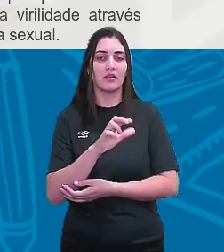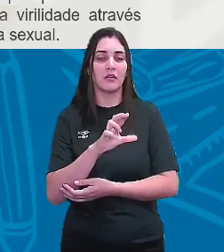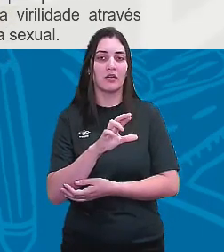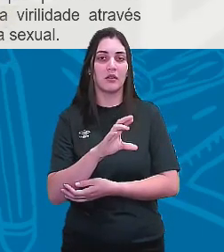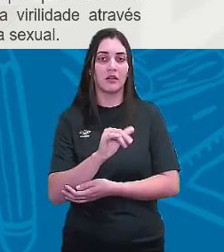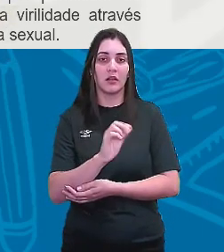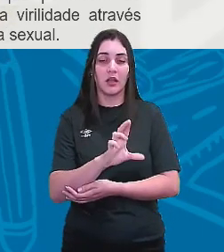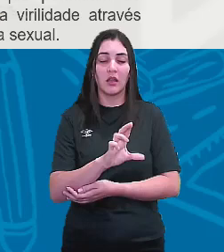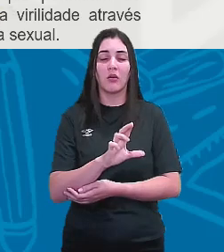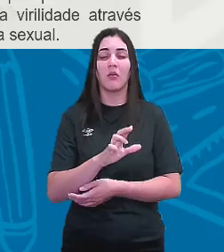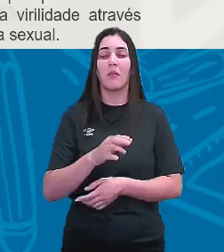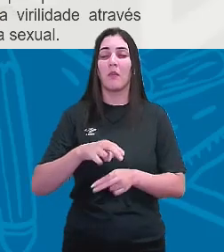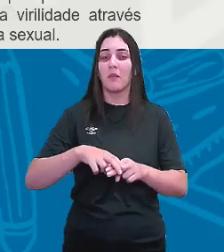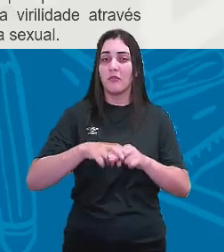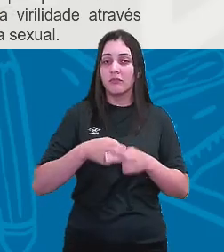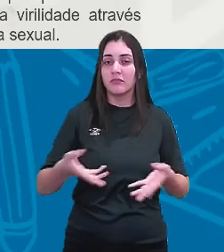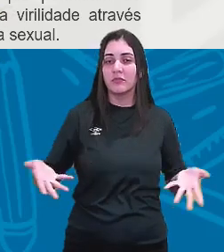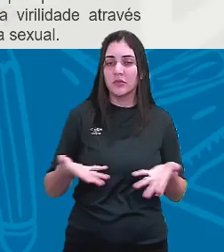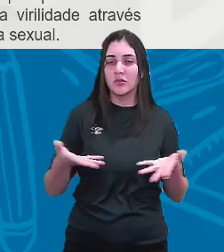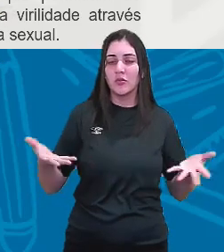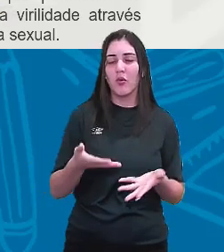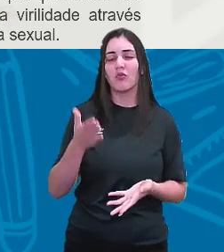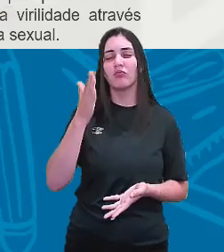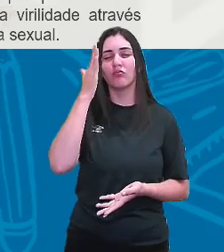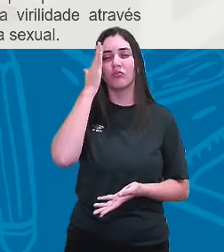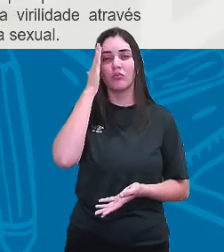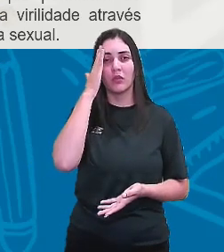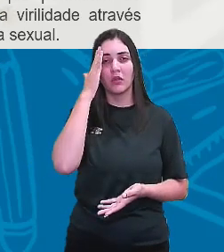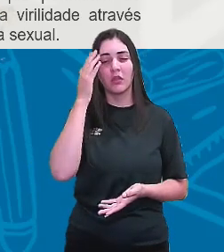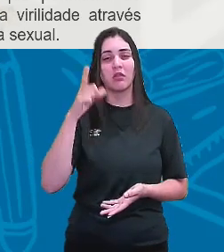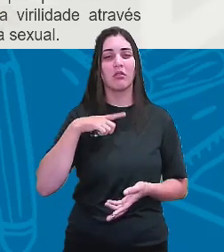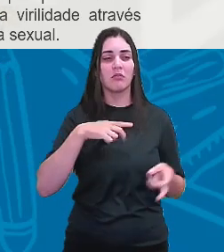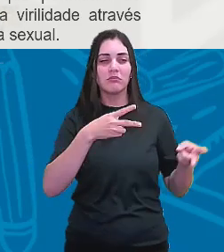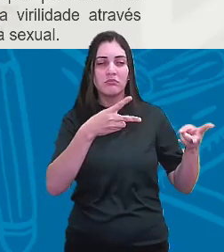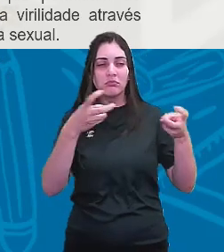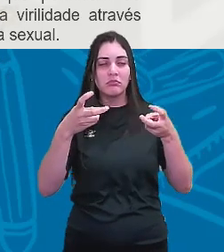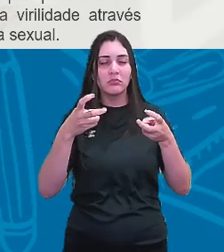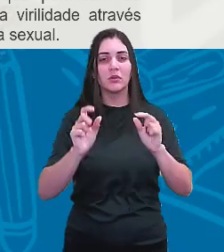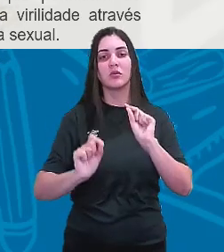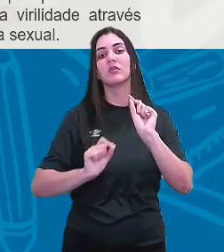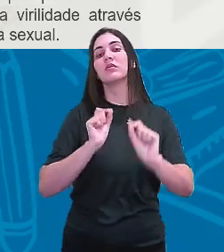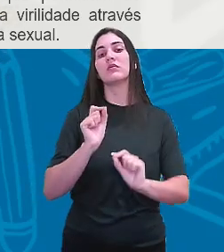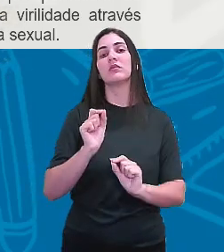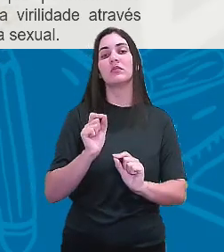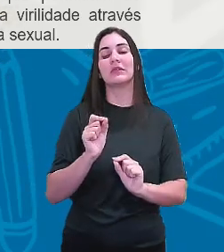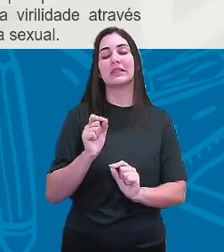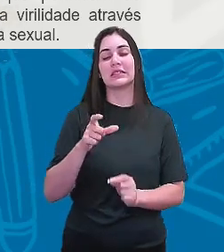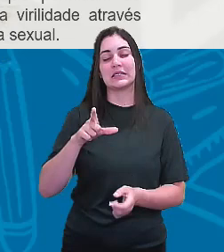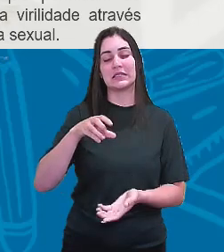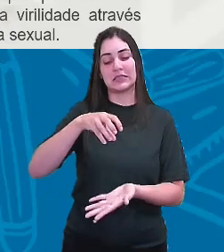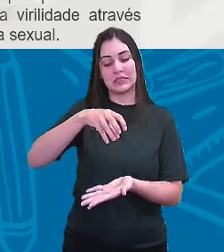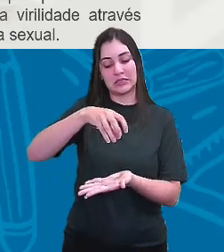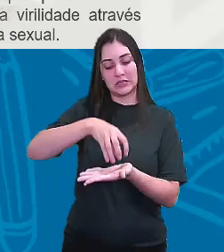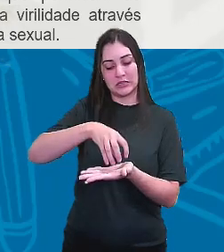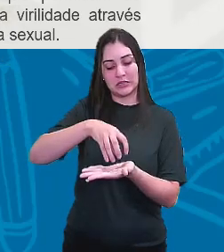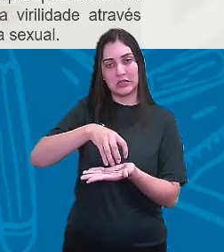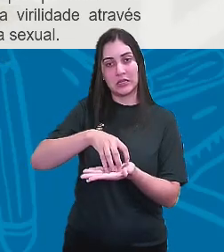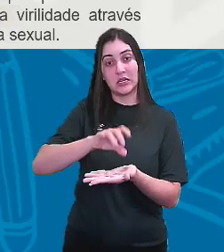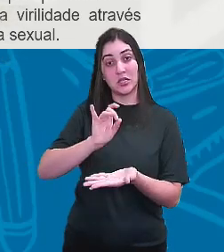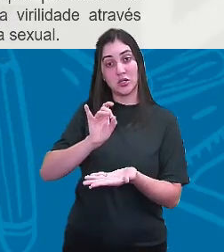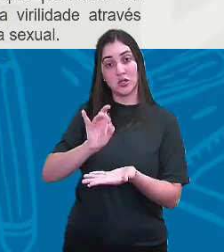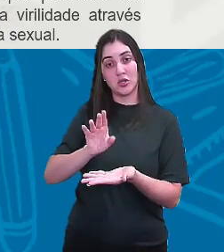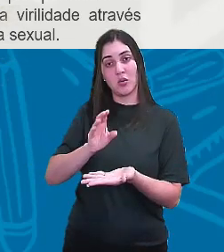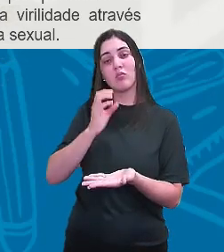a gente compreenda ou tem essa percepção de que ela está centralizada apenas na